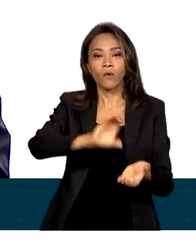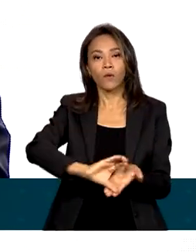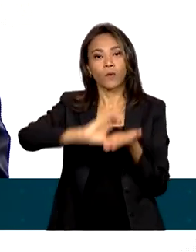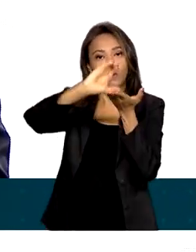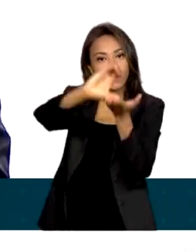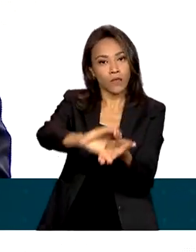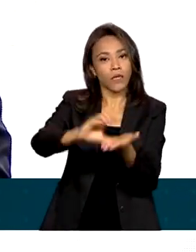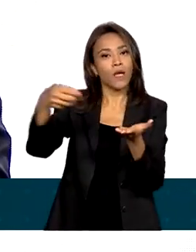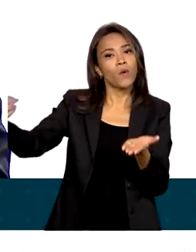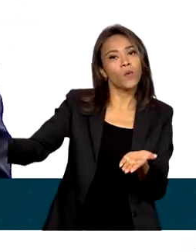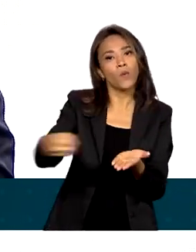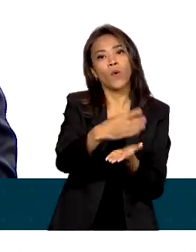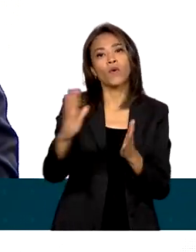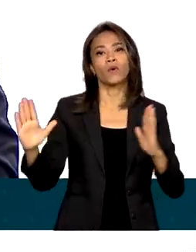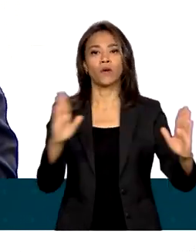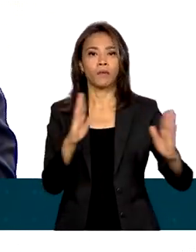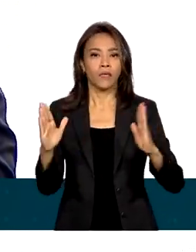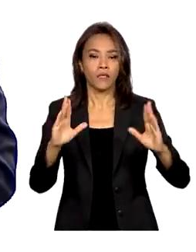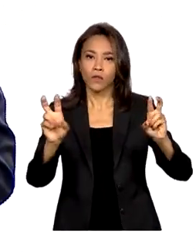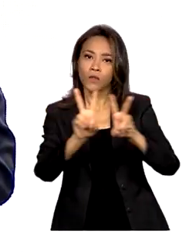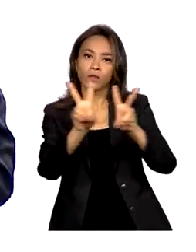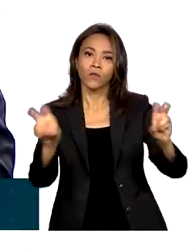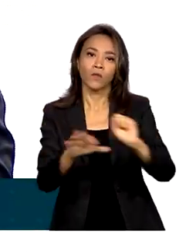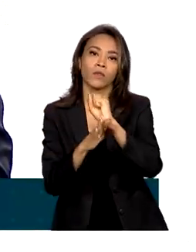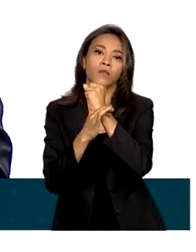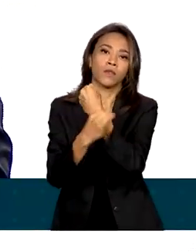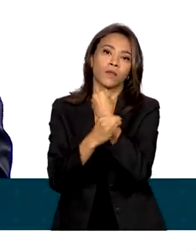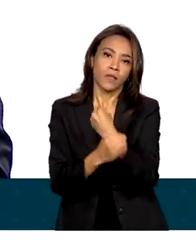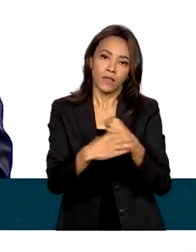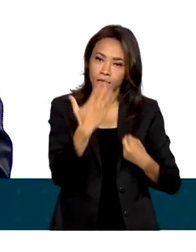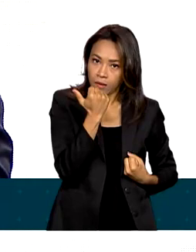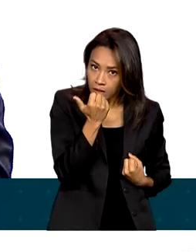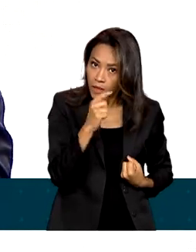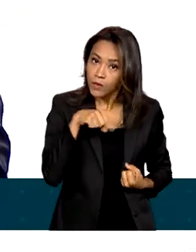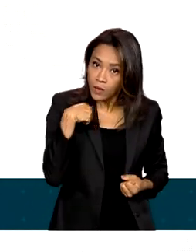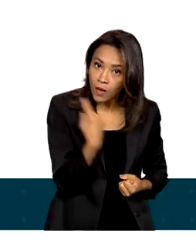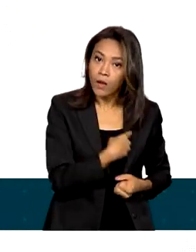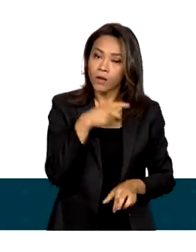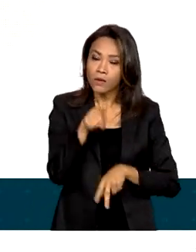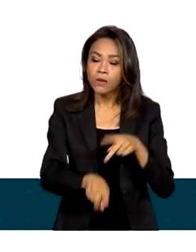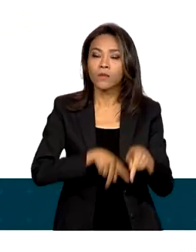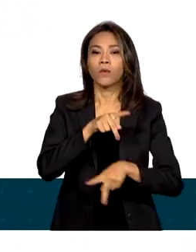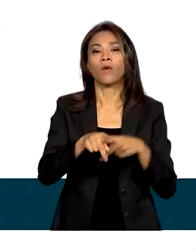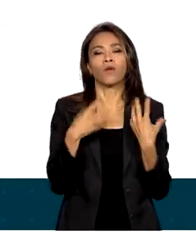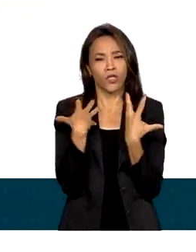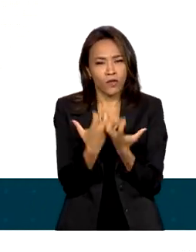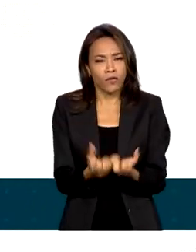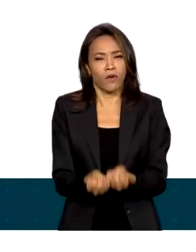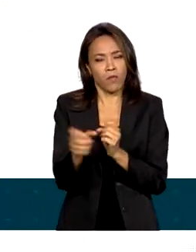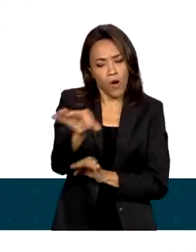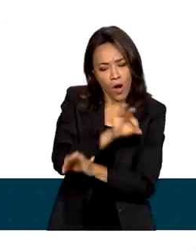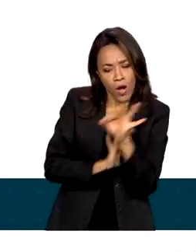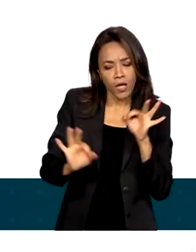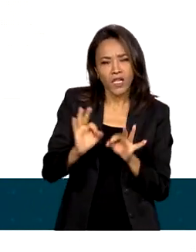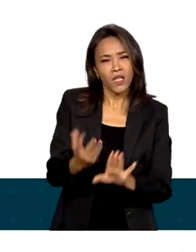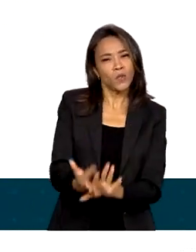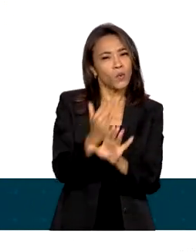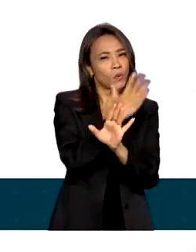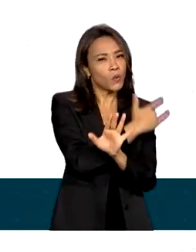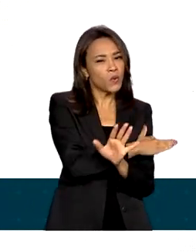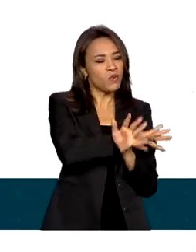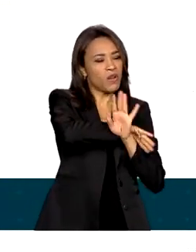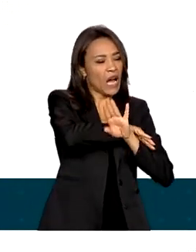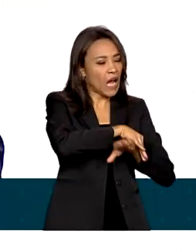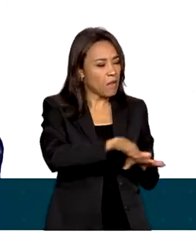fase na construção da segurança alimentar e nutricional do nosso povo e que vamos reestruturar tudo o que foi destruído,